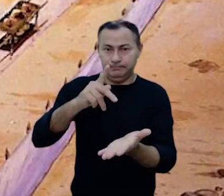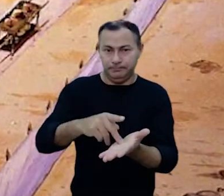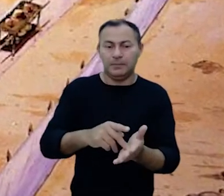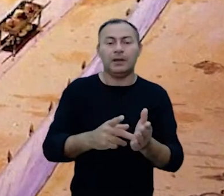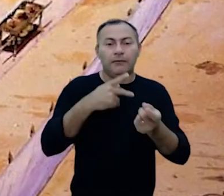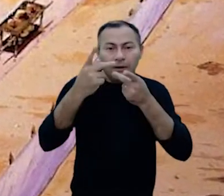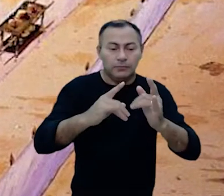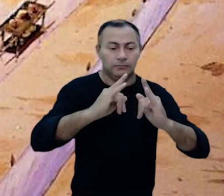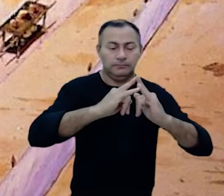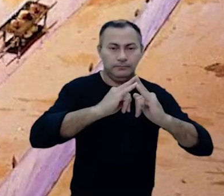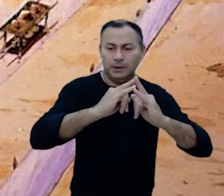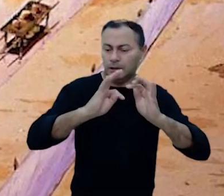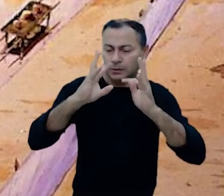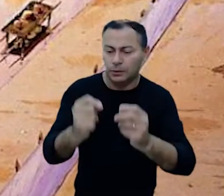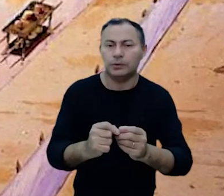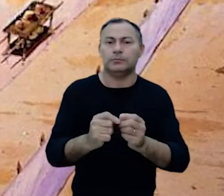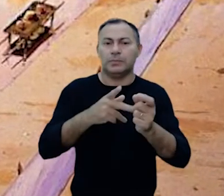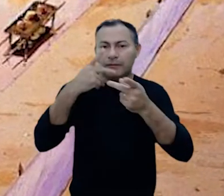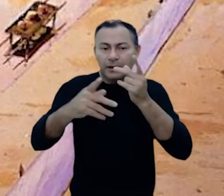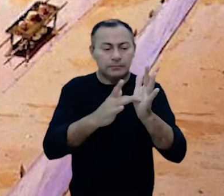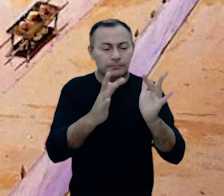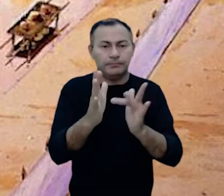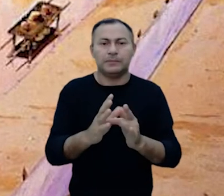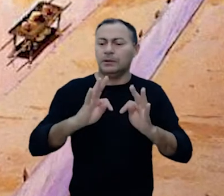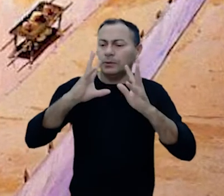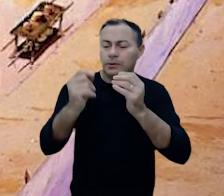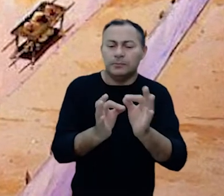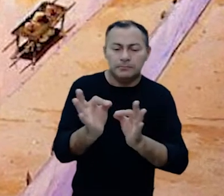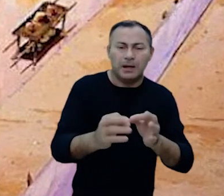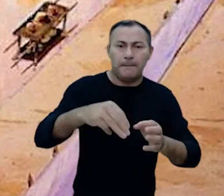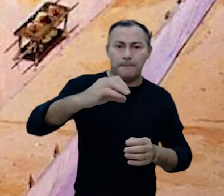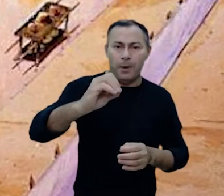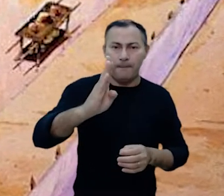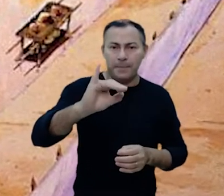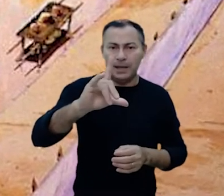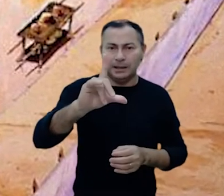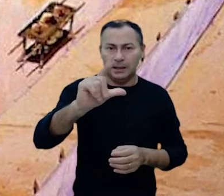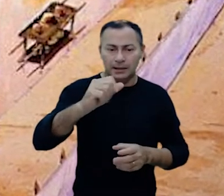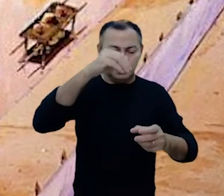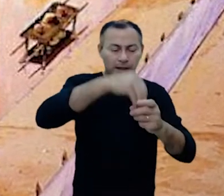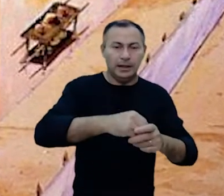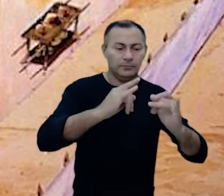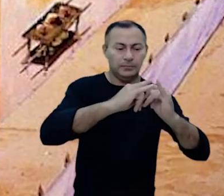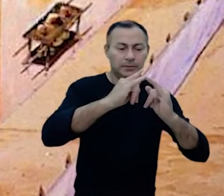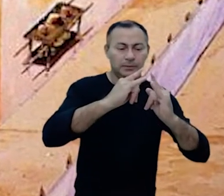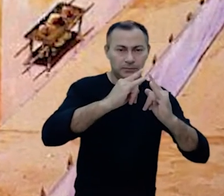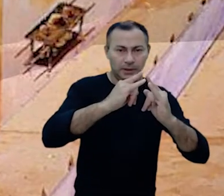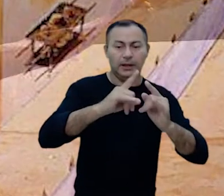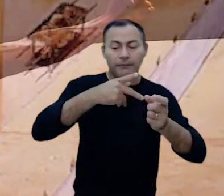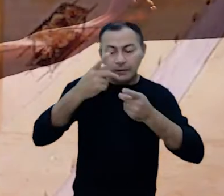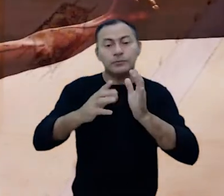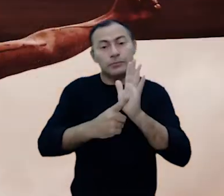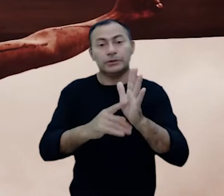Esta verdade tem a ver sobre o fato de que o tabernáculo é todo sobre Jesus Cristo. Todas as mobílias que encontramos no tabernáculo eram sobre